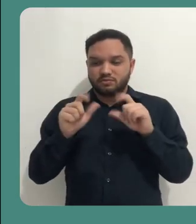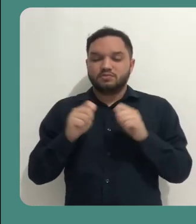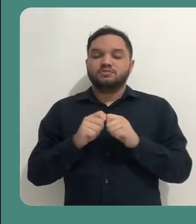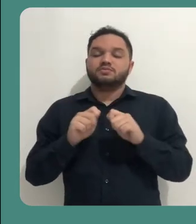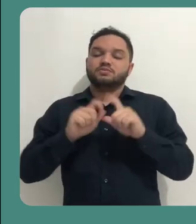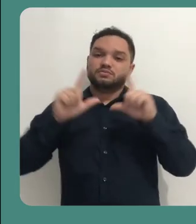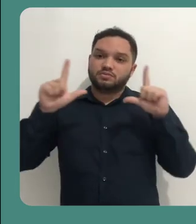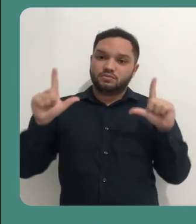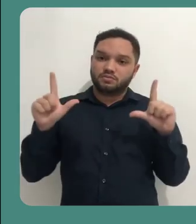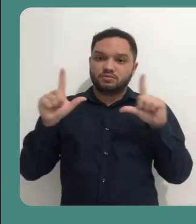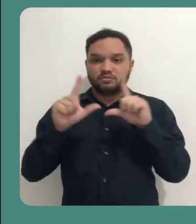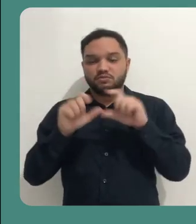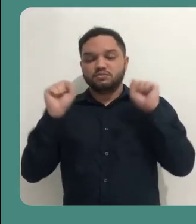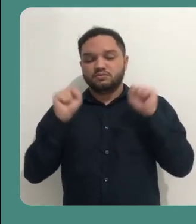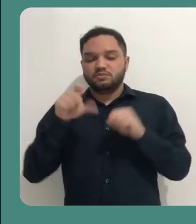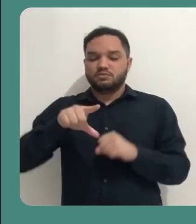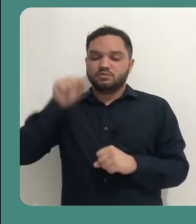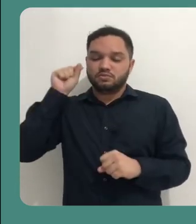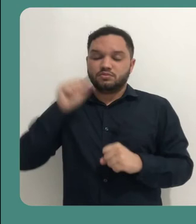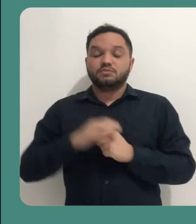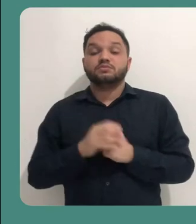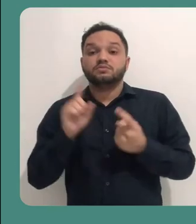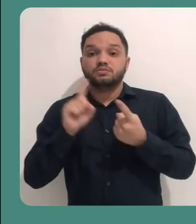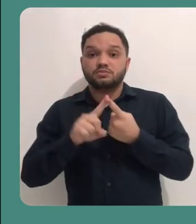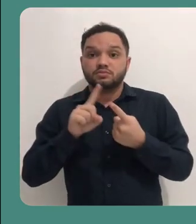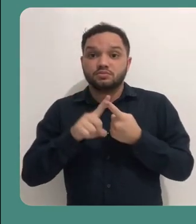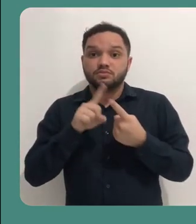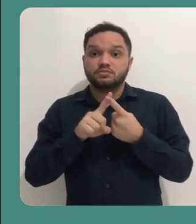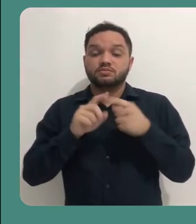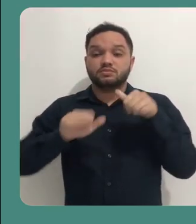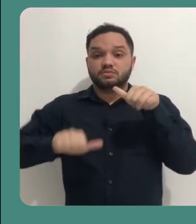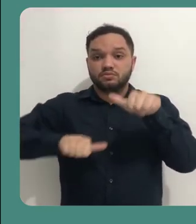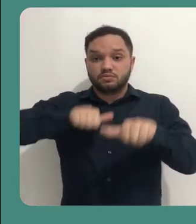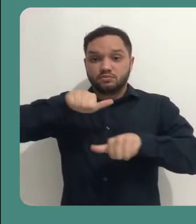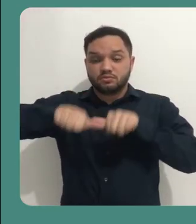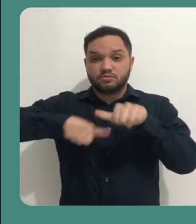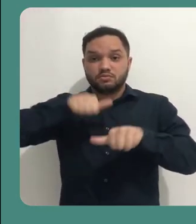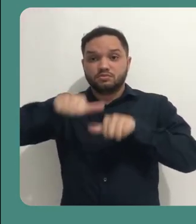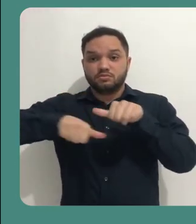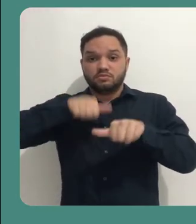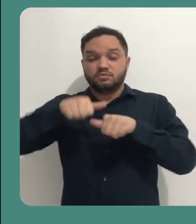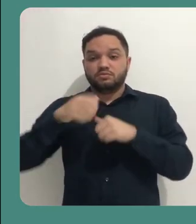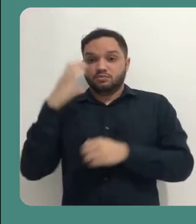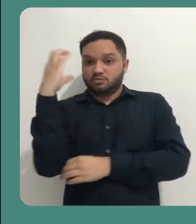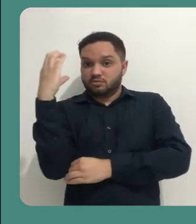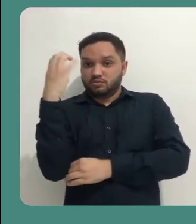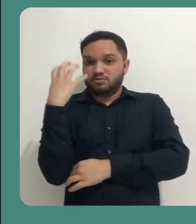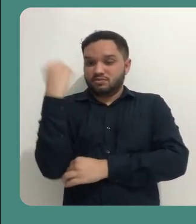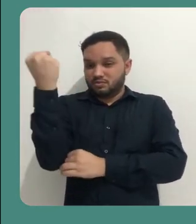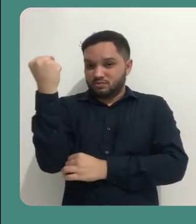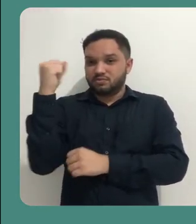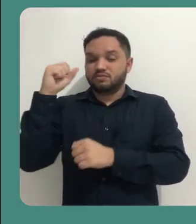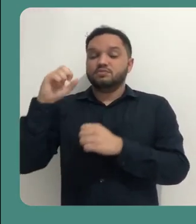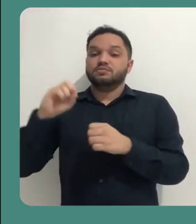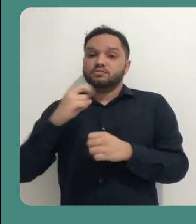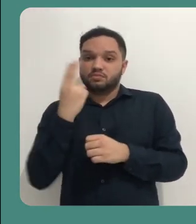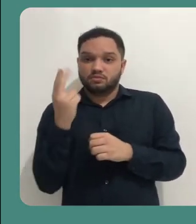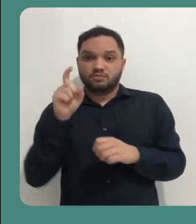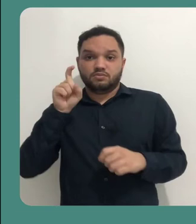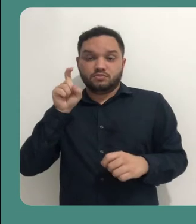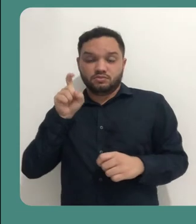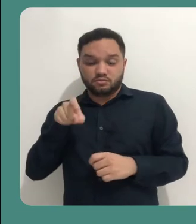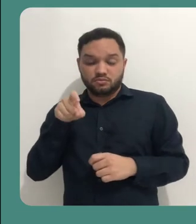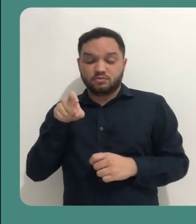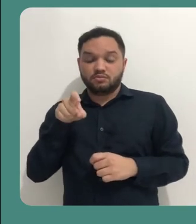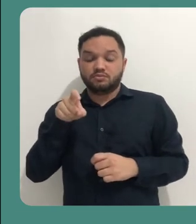maior ou colocar ele menor. E eu posso também alterar entre a captura da minha imagem através da minha webcam ou clicando